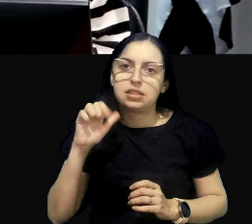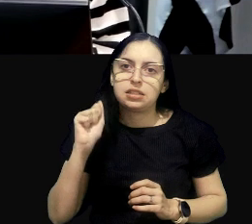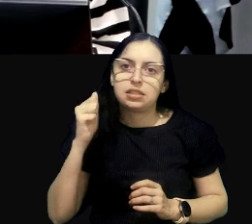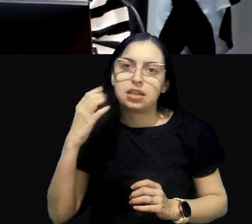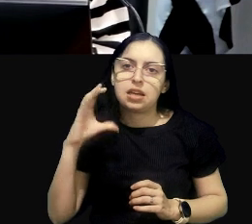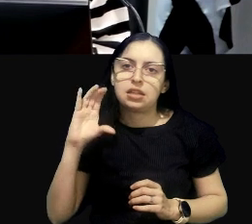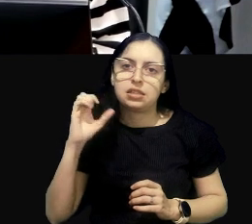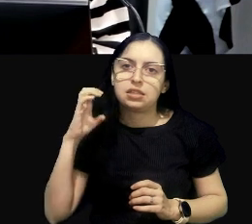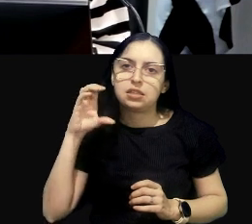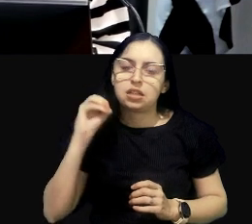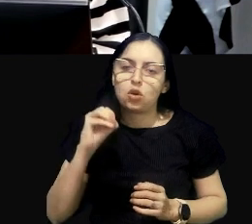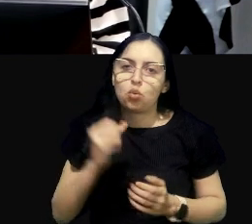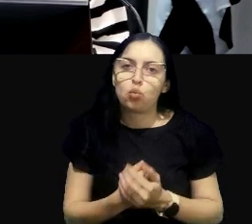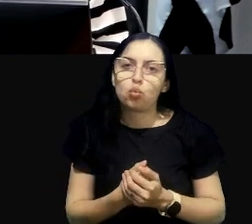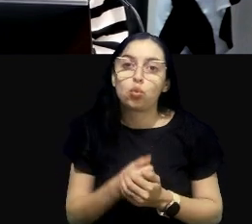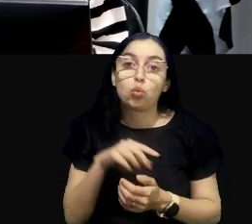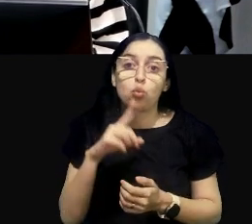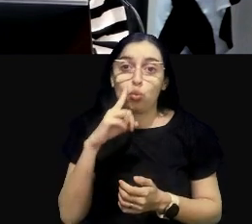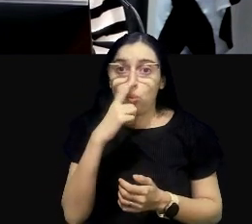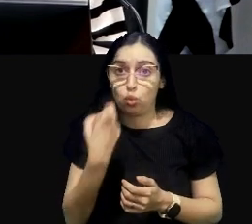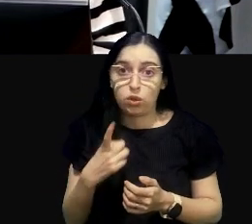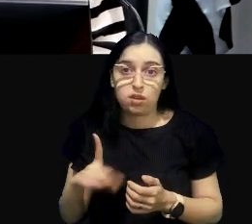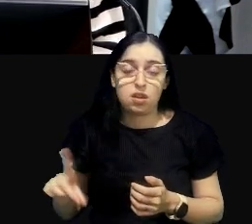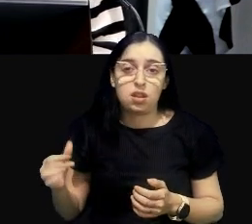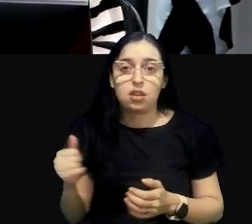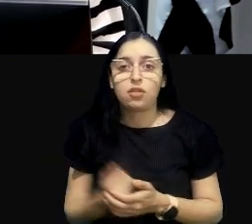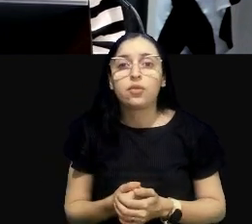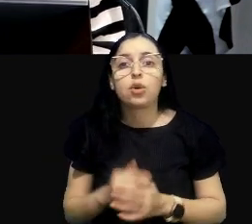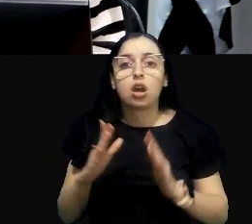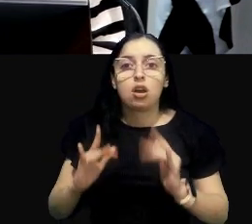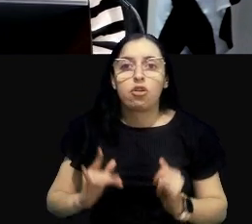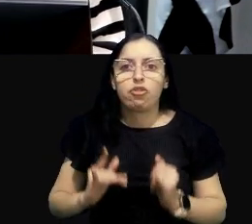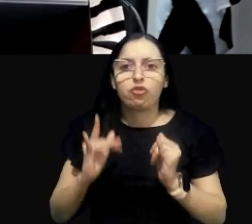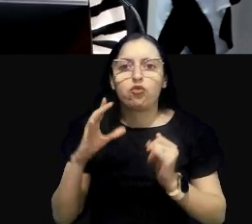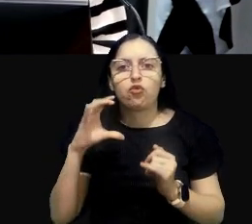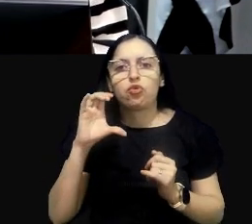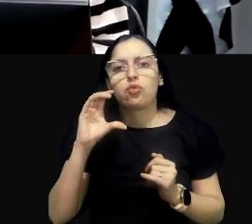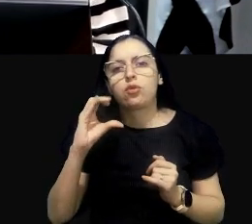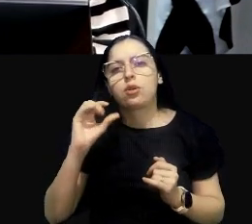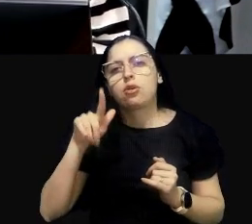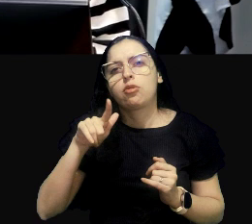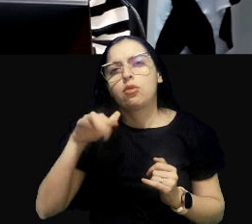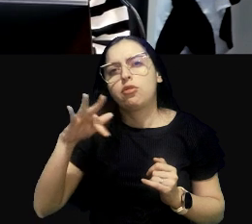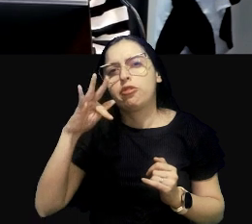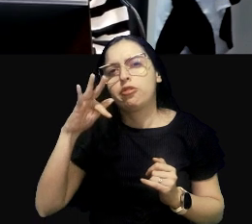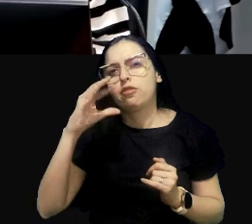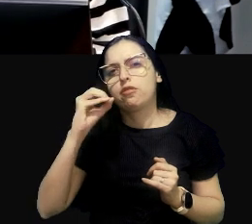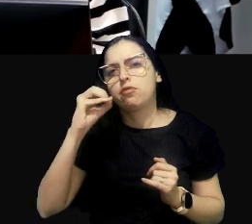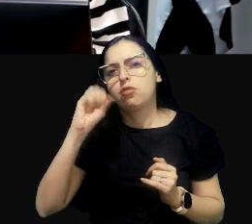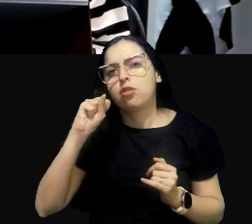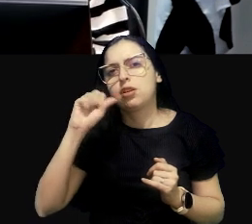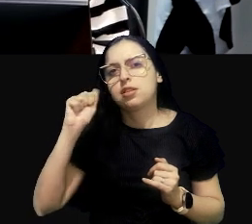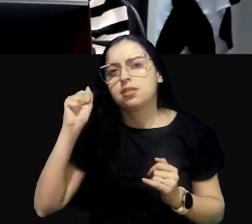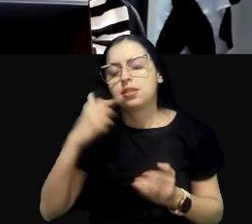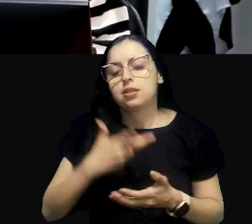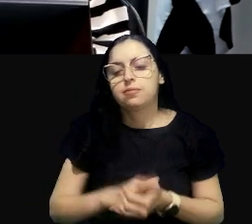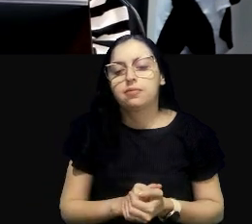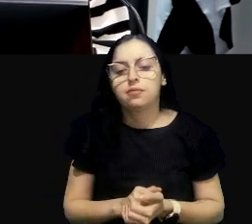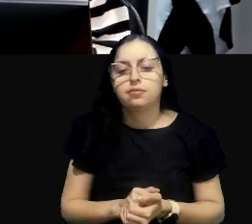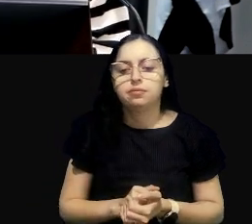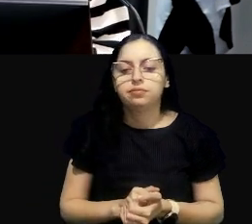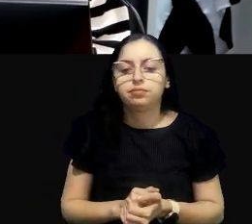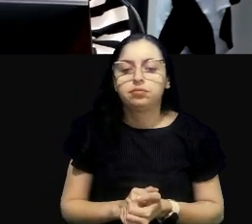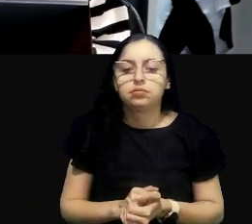da rede de esgoto. A gente tem fossa, nem era fossa séptica, né? Nós temos fossa. E aí